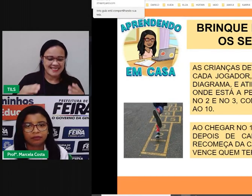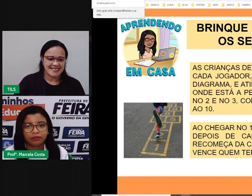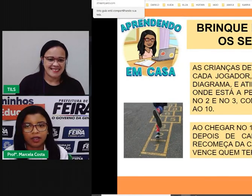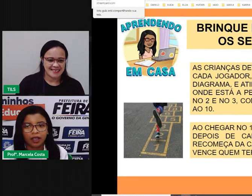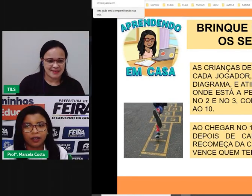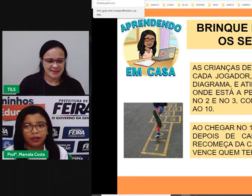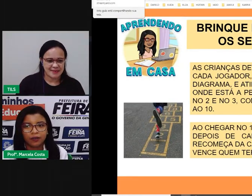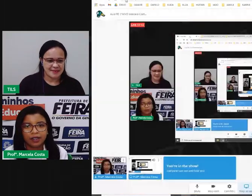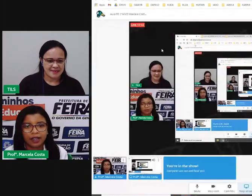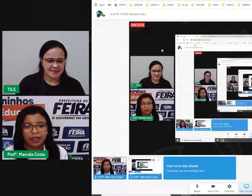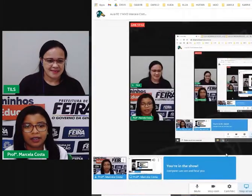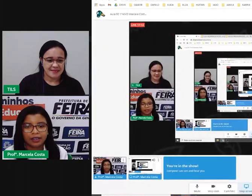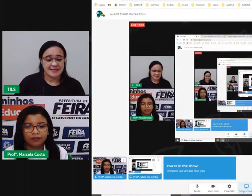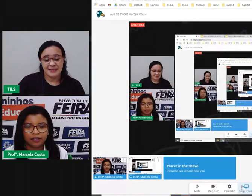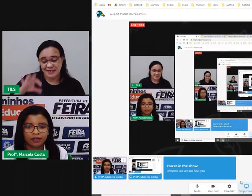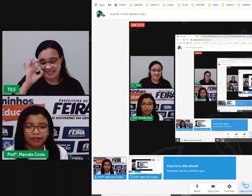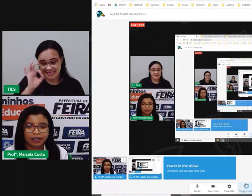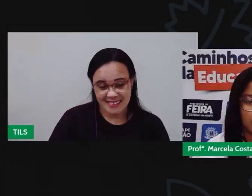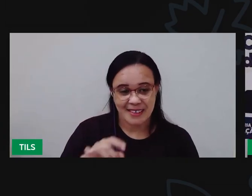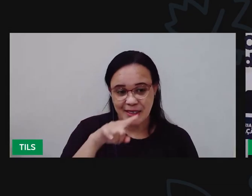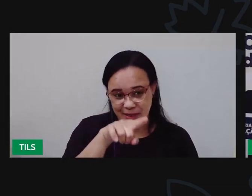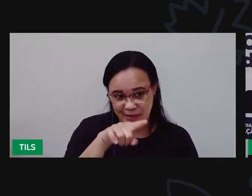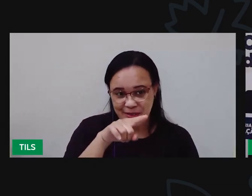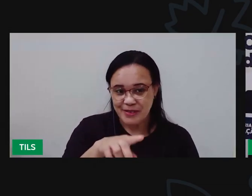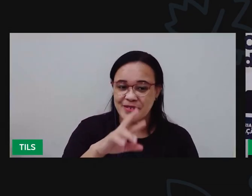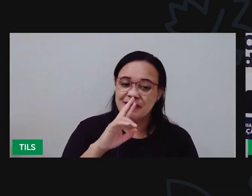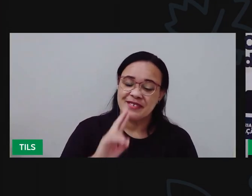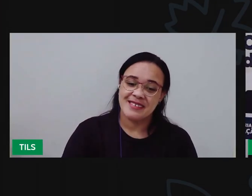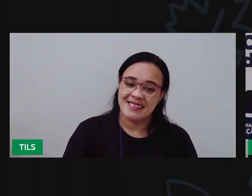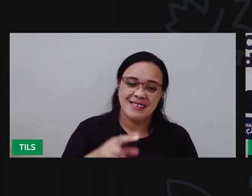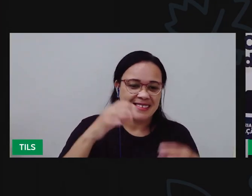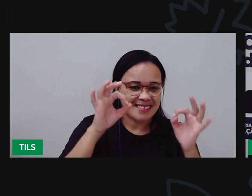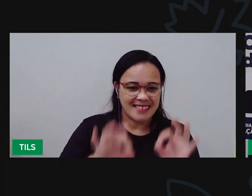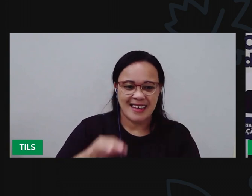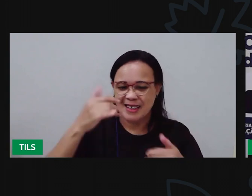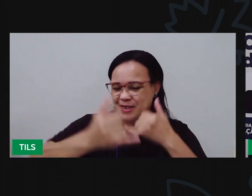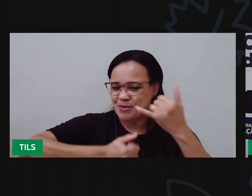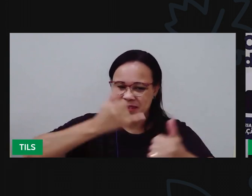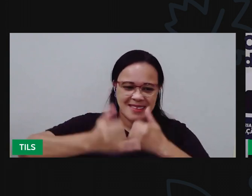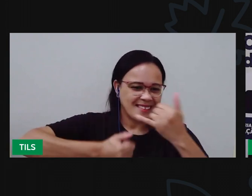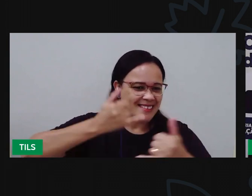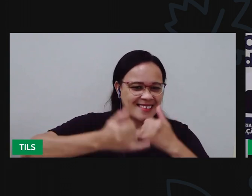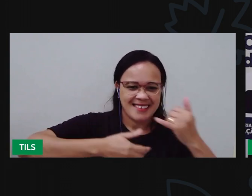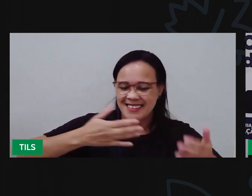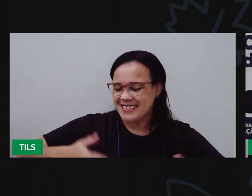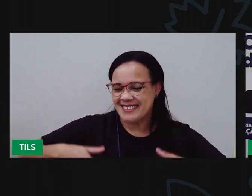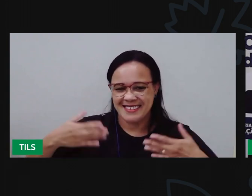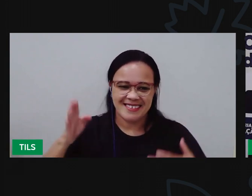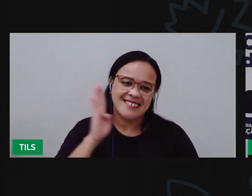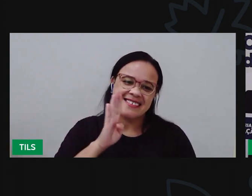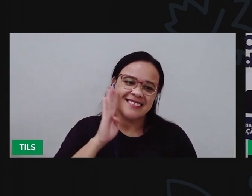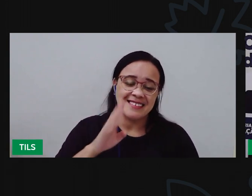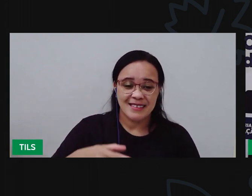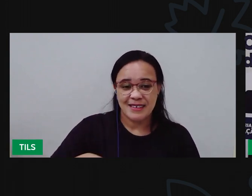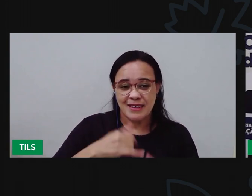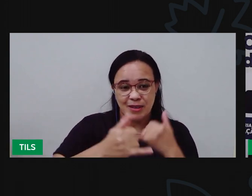E eu tenho certeza que você vai se divertir brincando aí com esse jogo da memória.